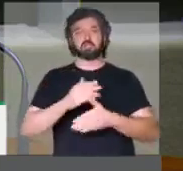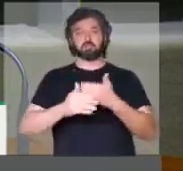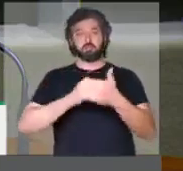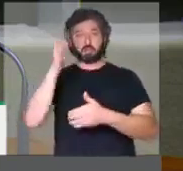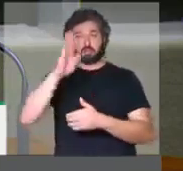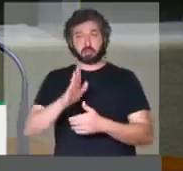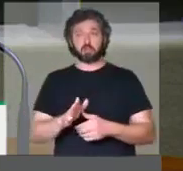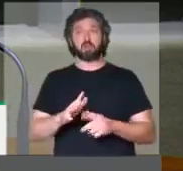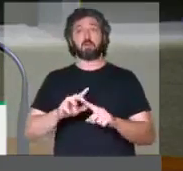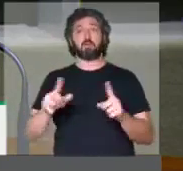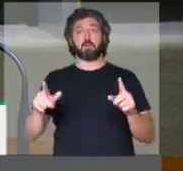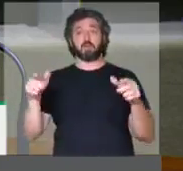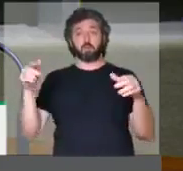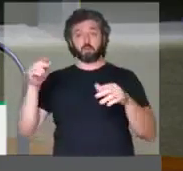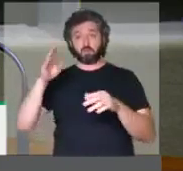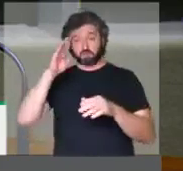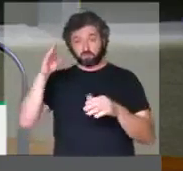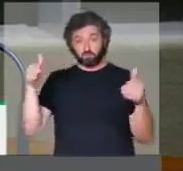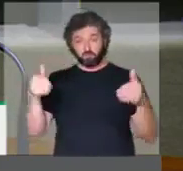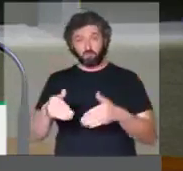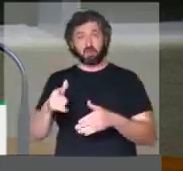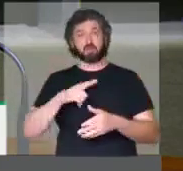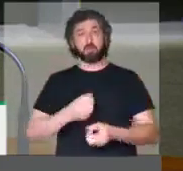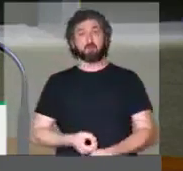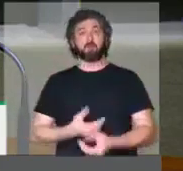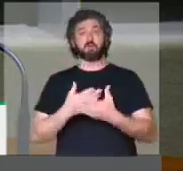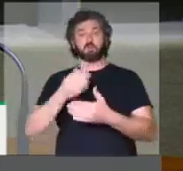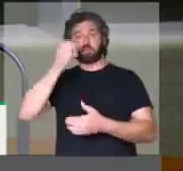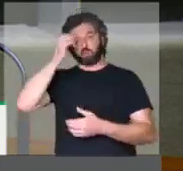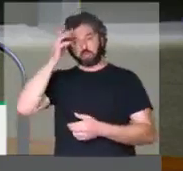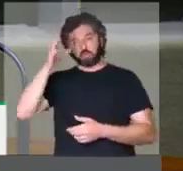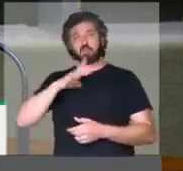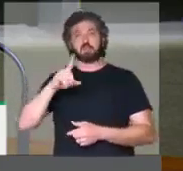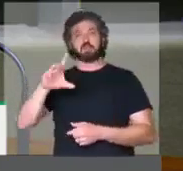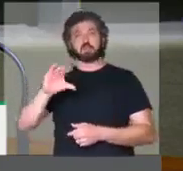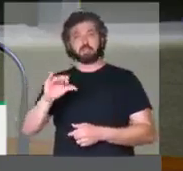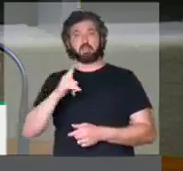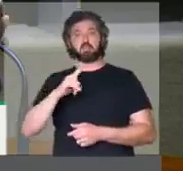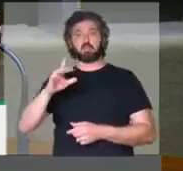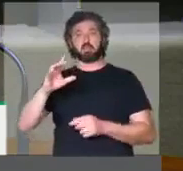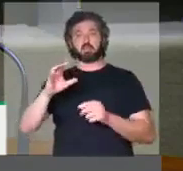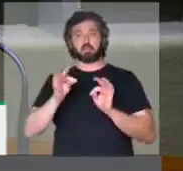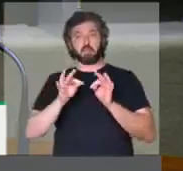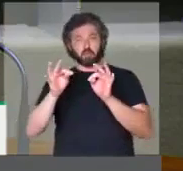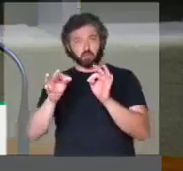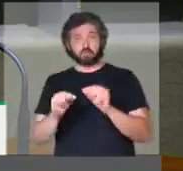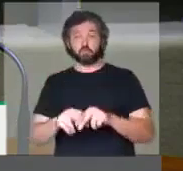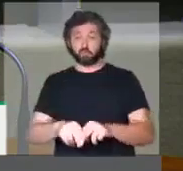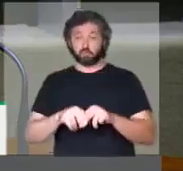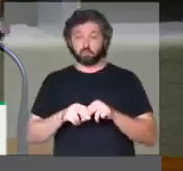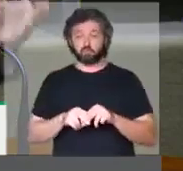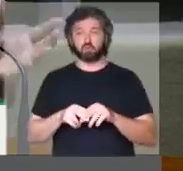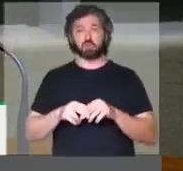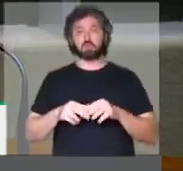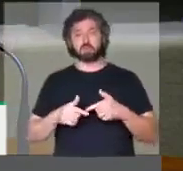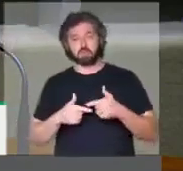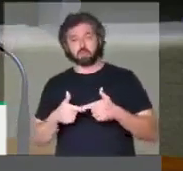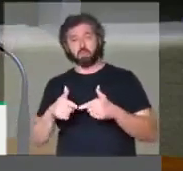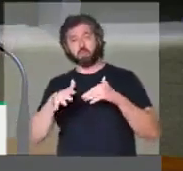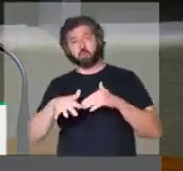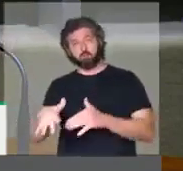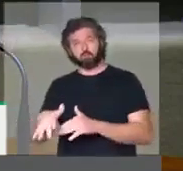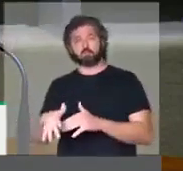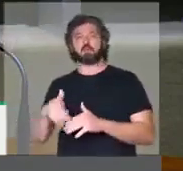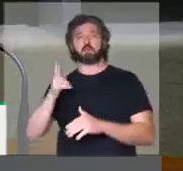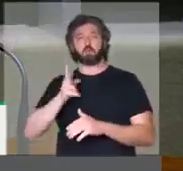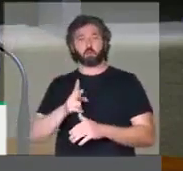sem que no centro dela tenha produção de conhecimento, tenha ciência e tecnologia. Por isso é que esses movimentos sequenciais,